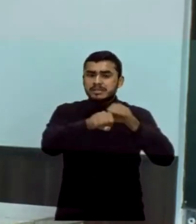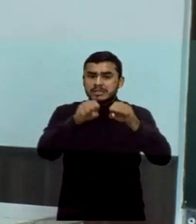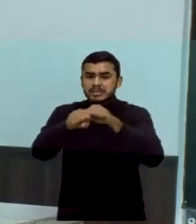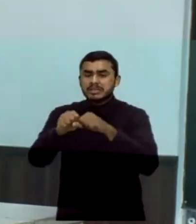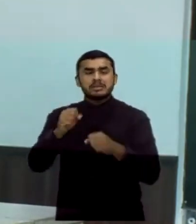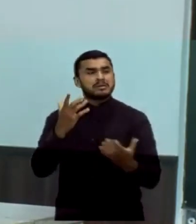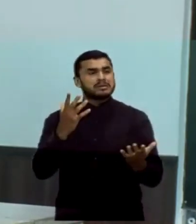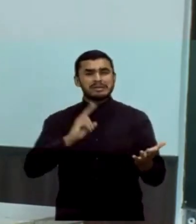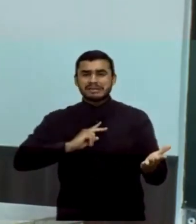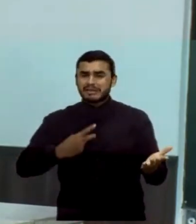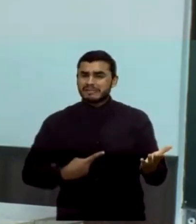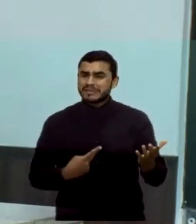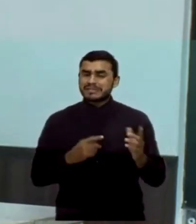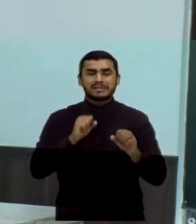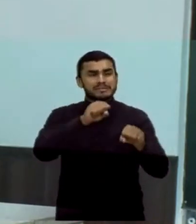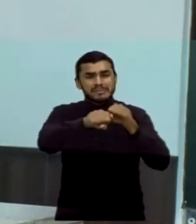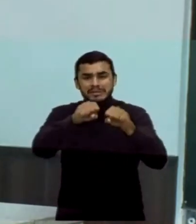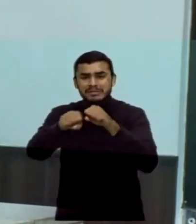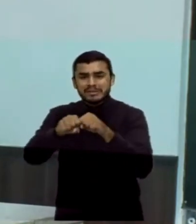Isso é inadmissível. Tchau!